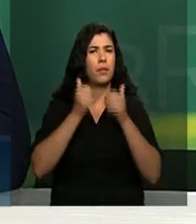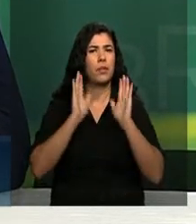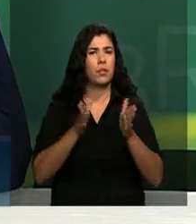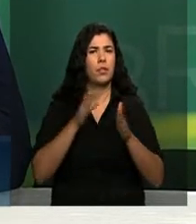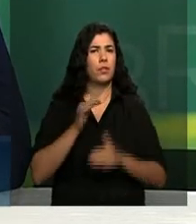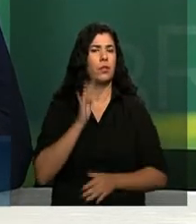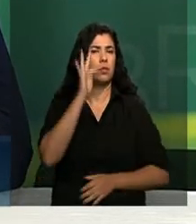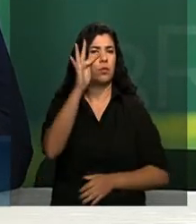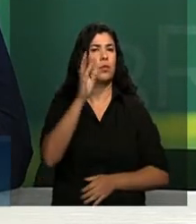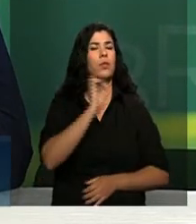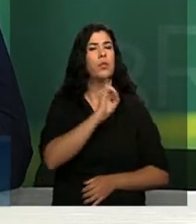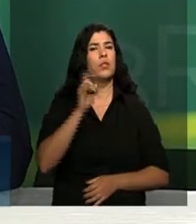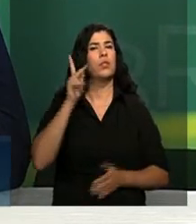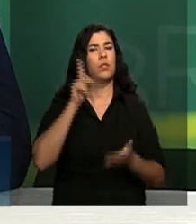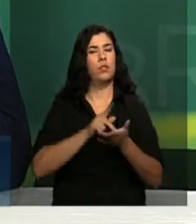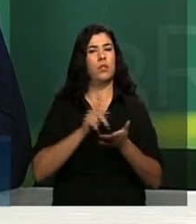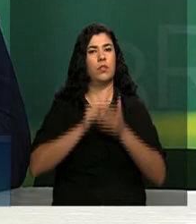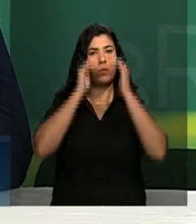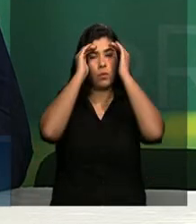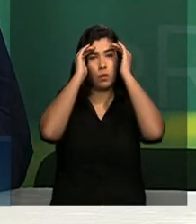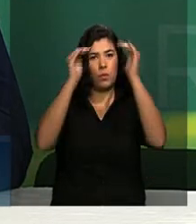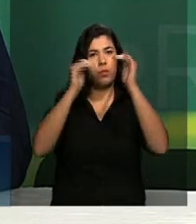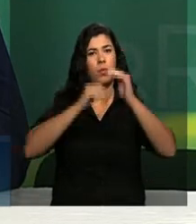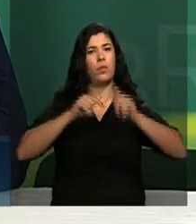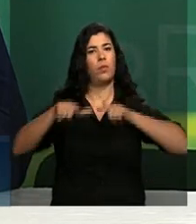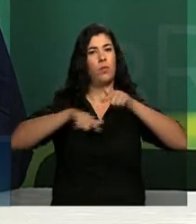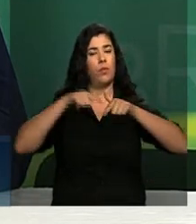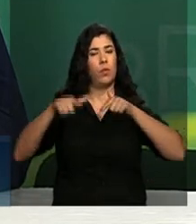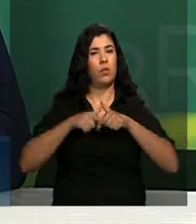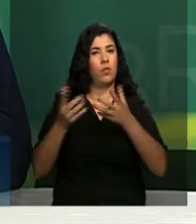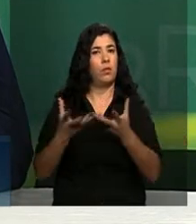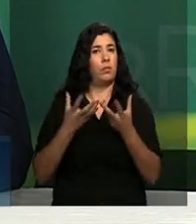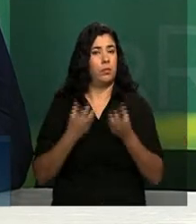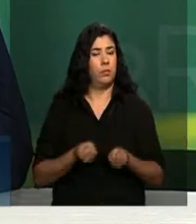se nós efetivamente cumprimos as tarefas que estamos cumprindo.